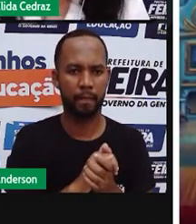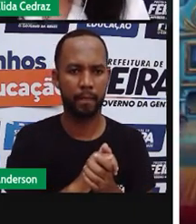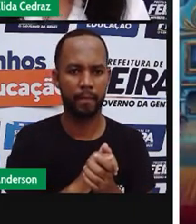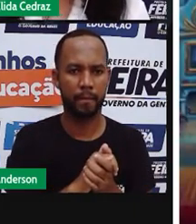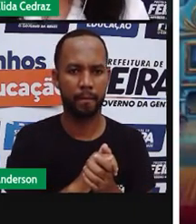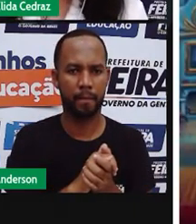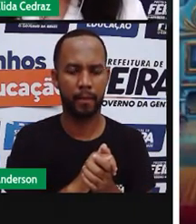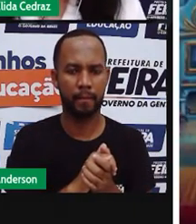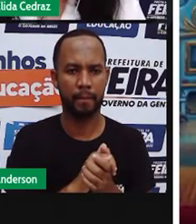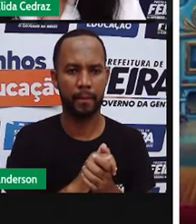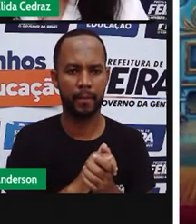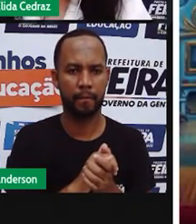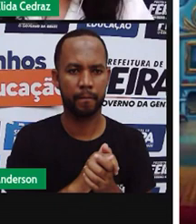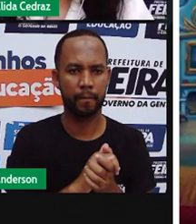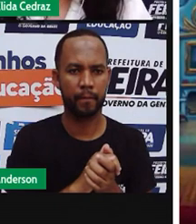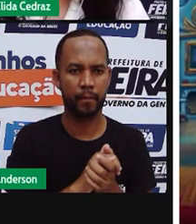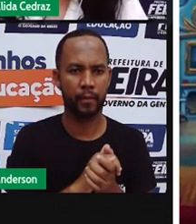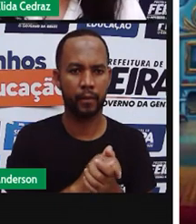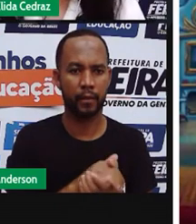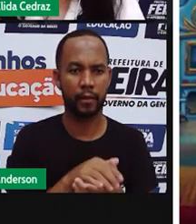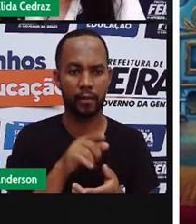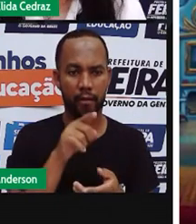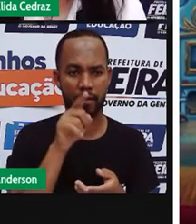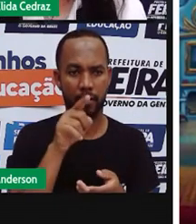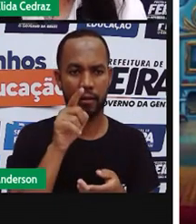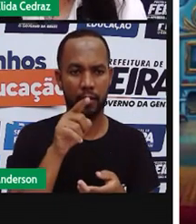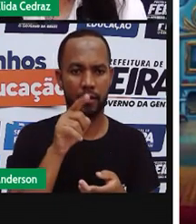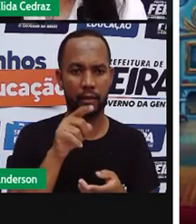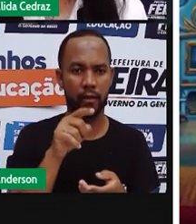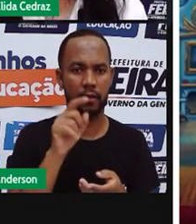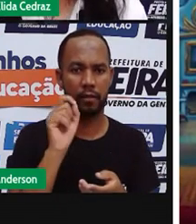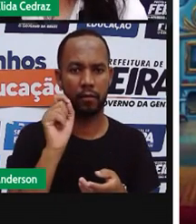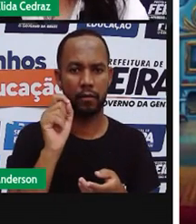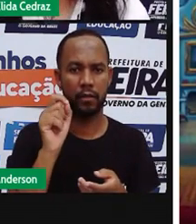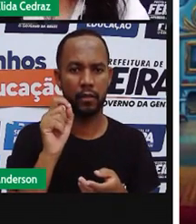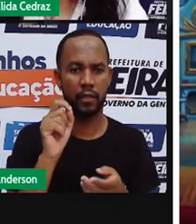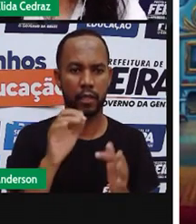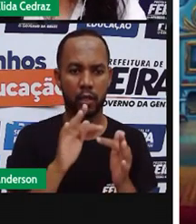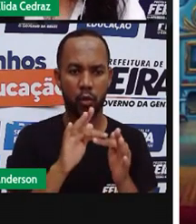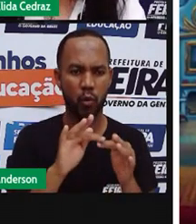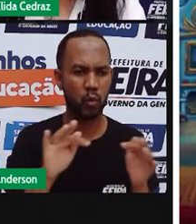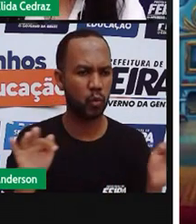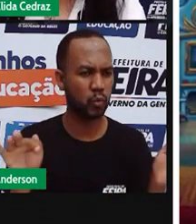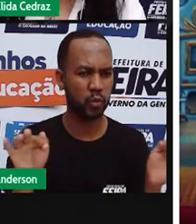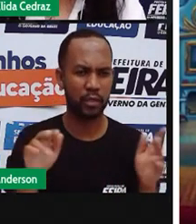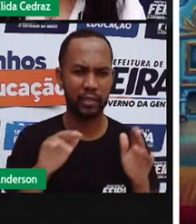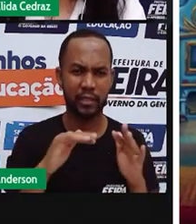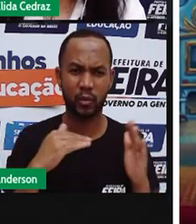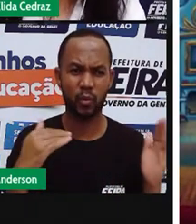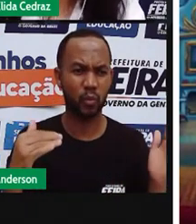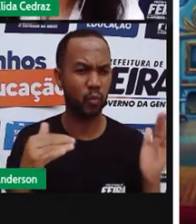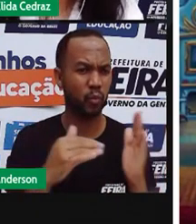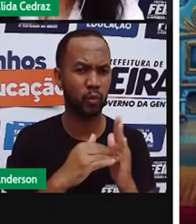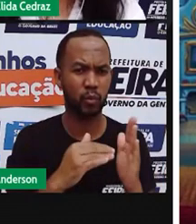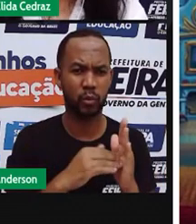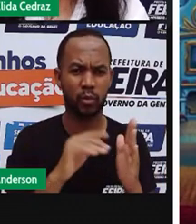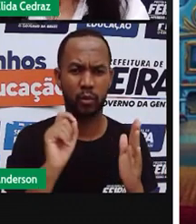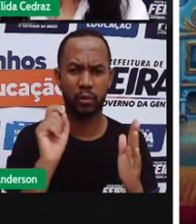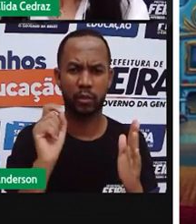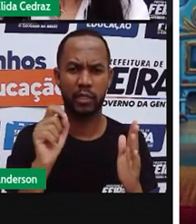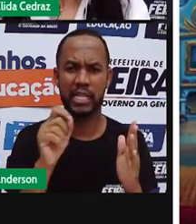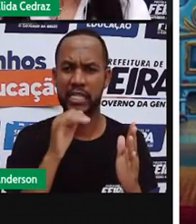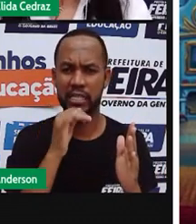O príncipe, quando foi anunciado, todos os seus funcionários, todas as pessoas do cartão, também